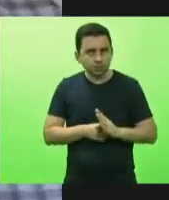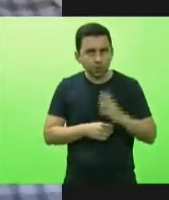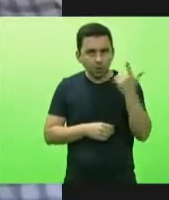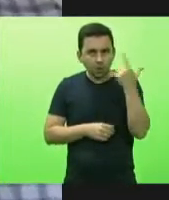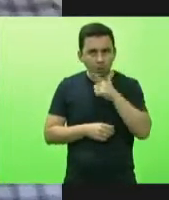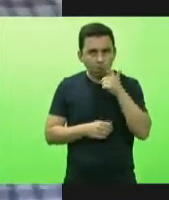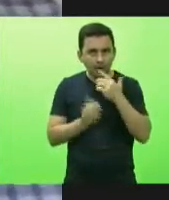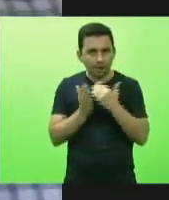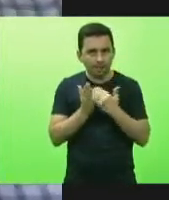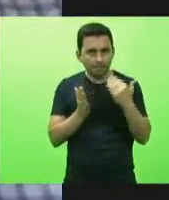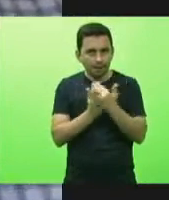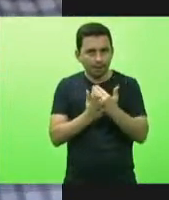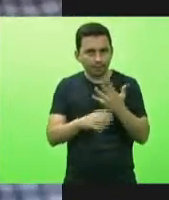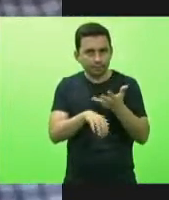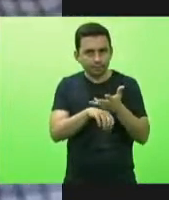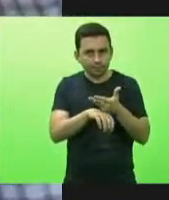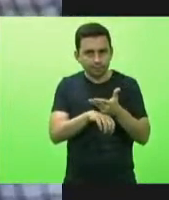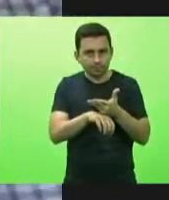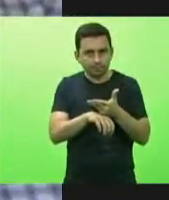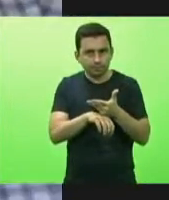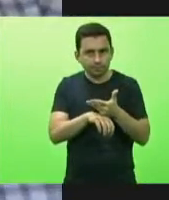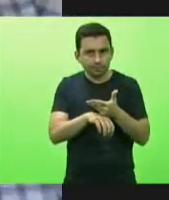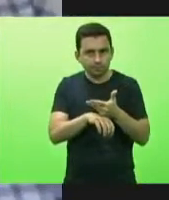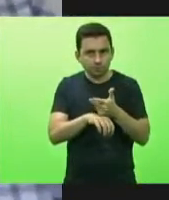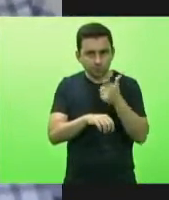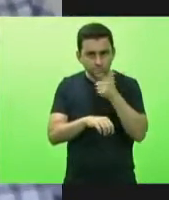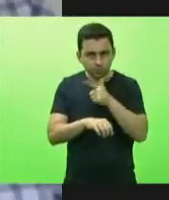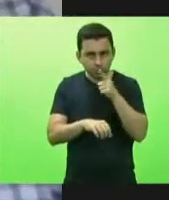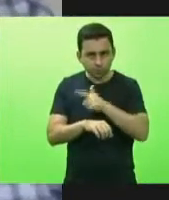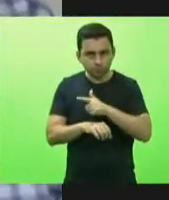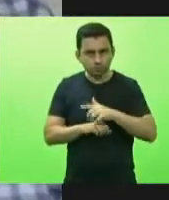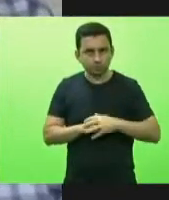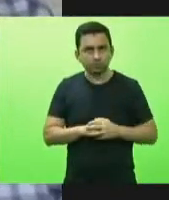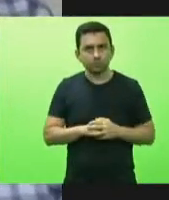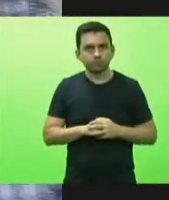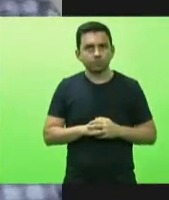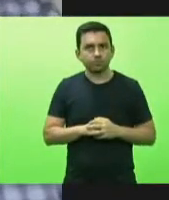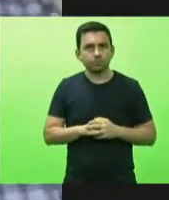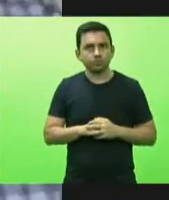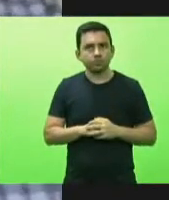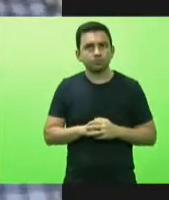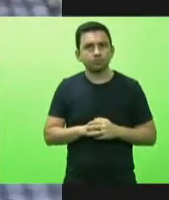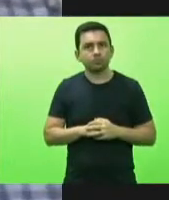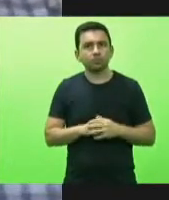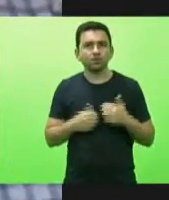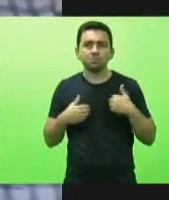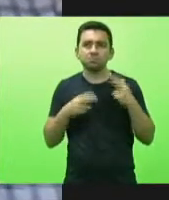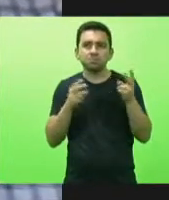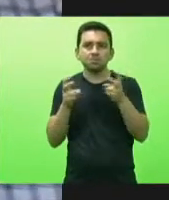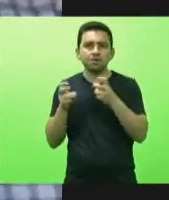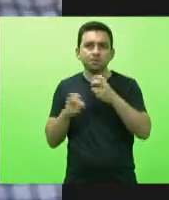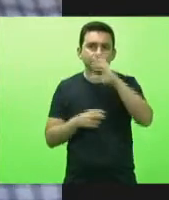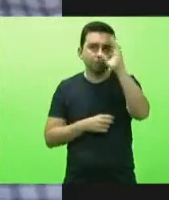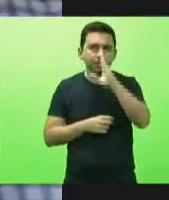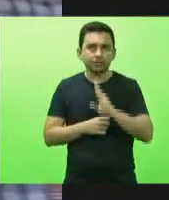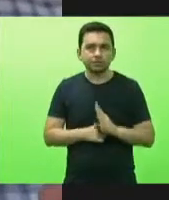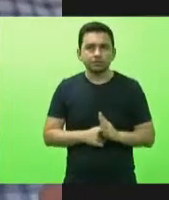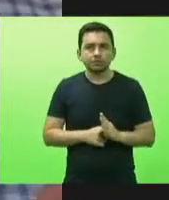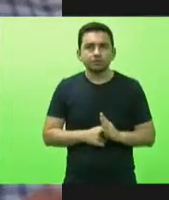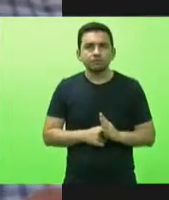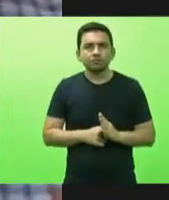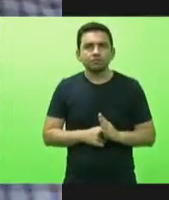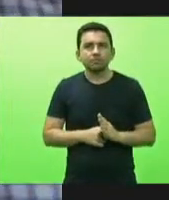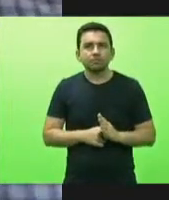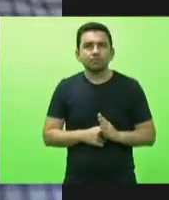mais agilidade de aplicação da vacina eu vejo que o Brasil quando se